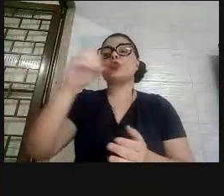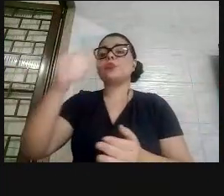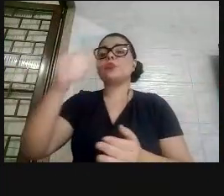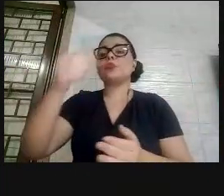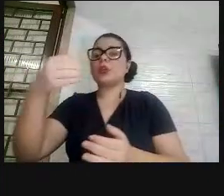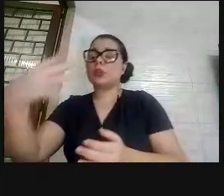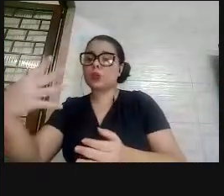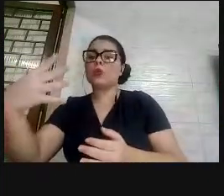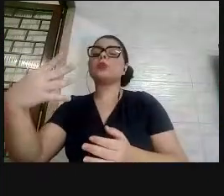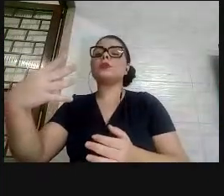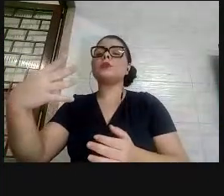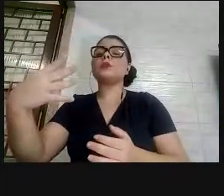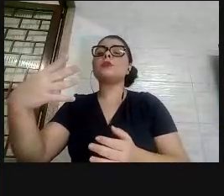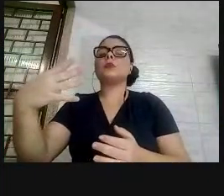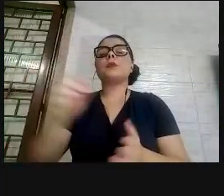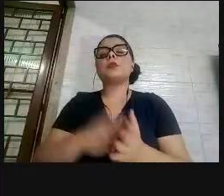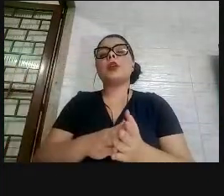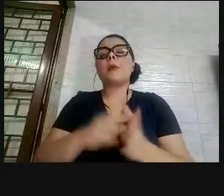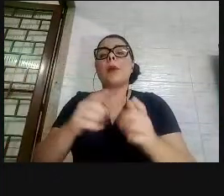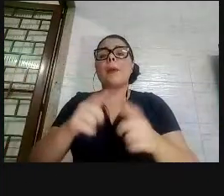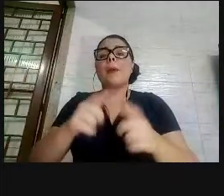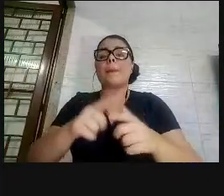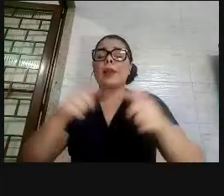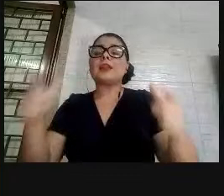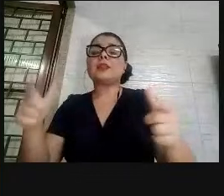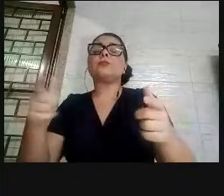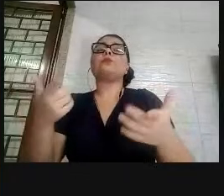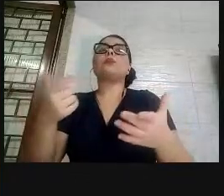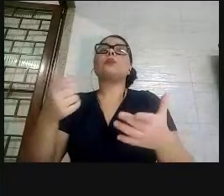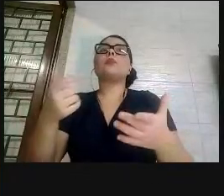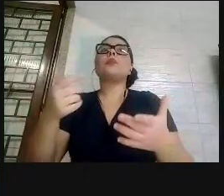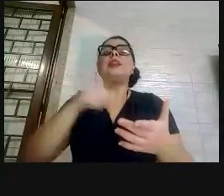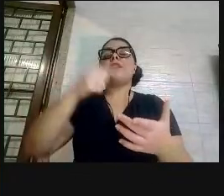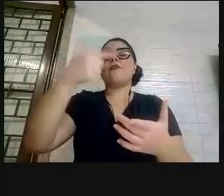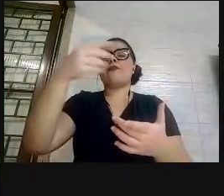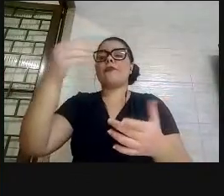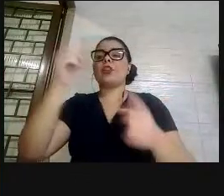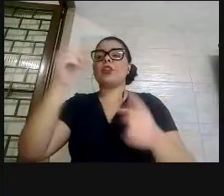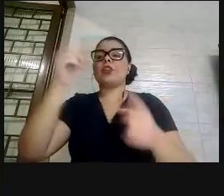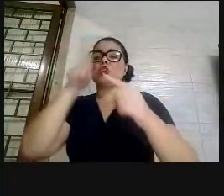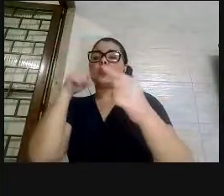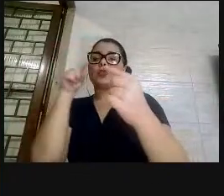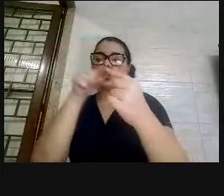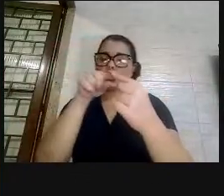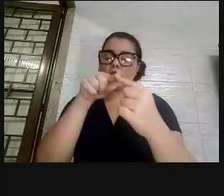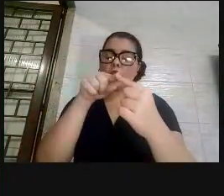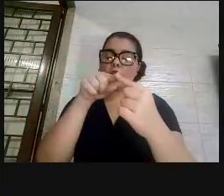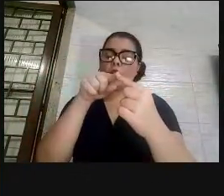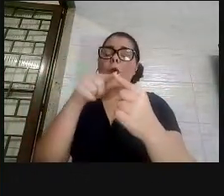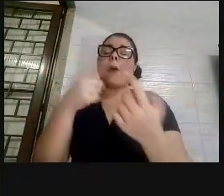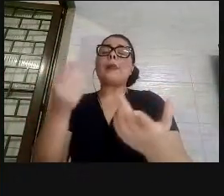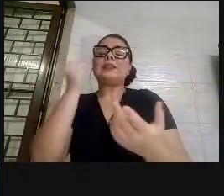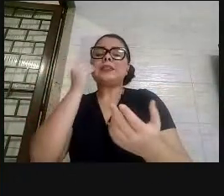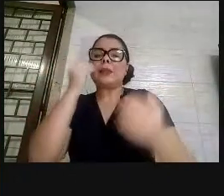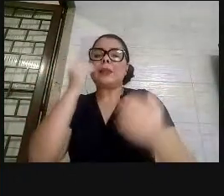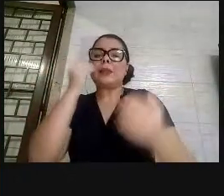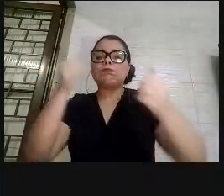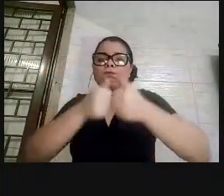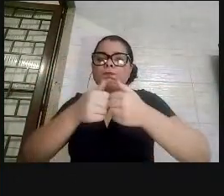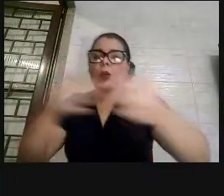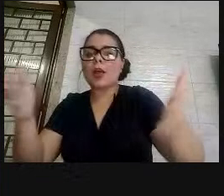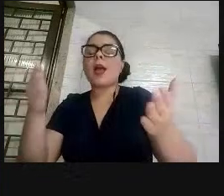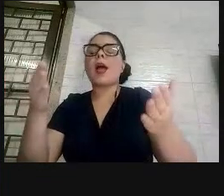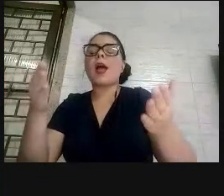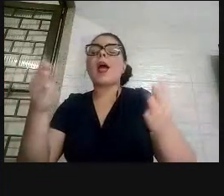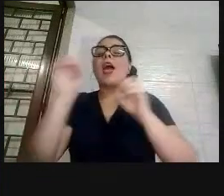Plano Nacional de Educação, que estabeleceu um plano de 20 metas para universalizar a educação básica, a educação pública,